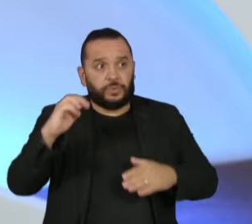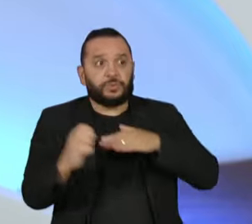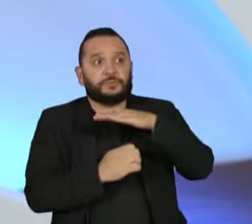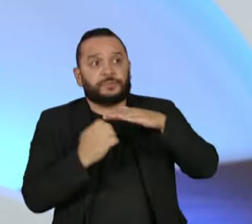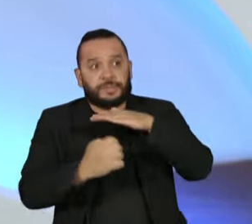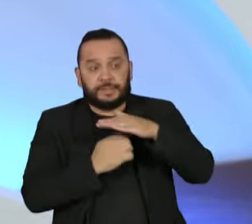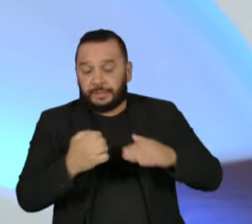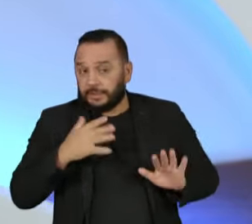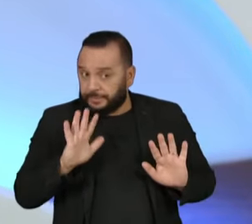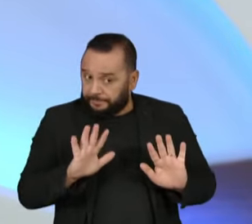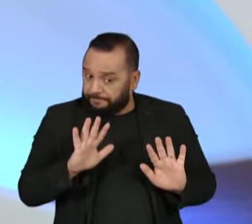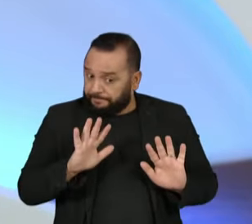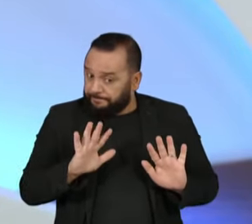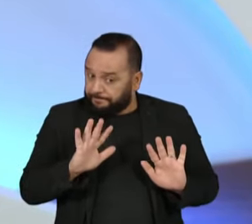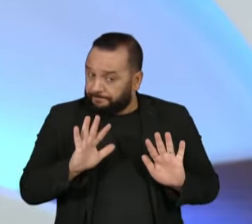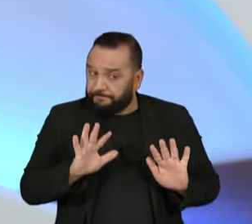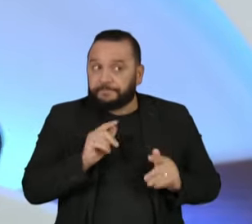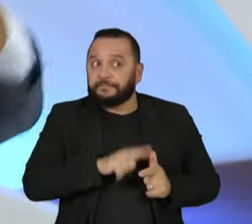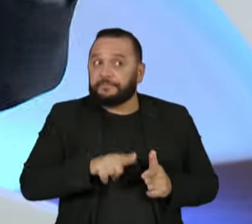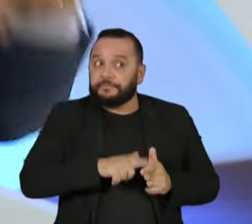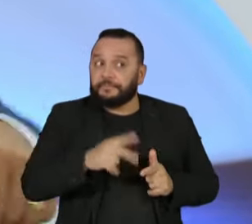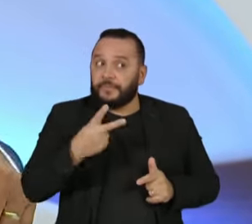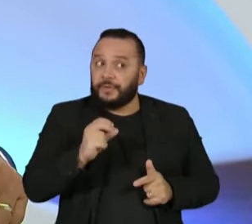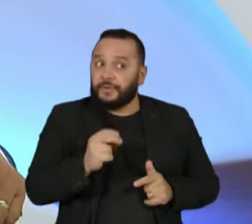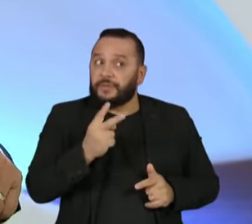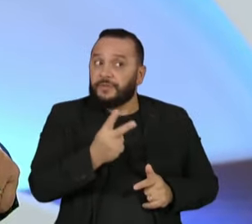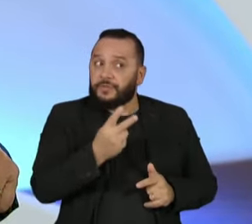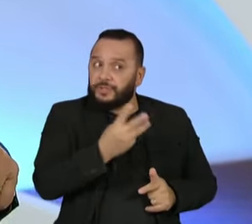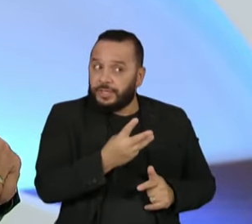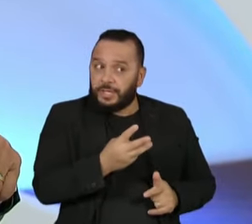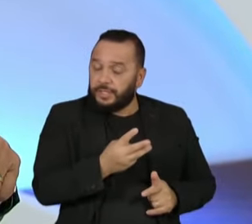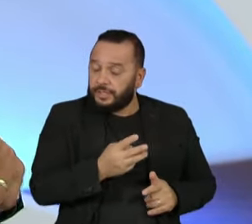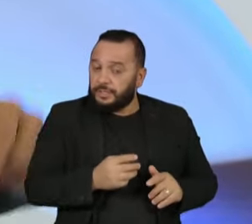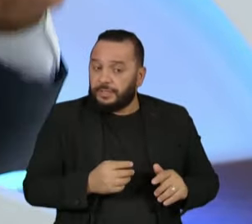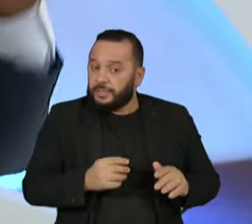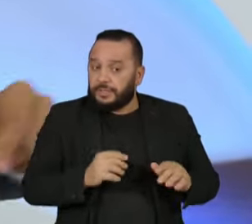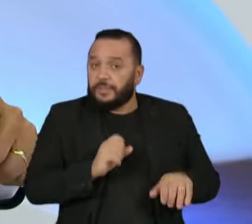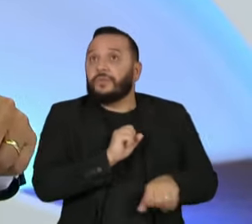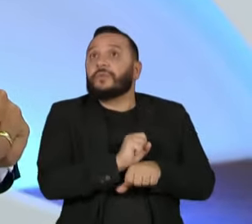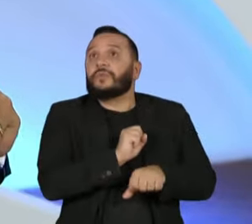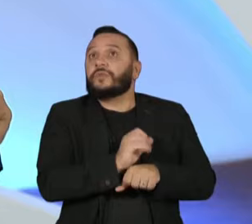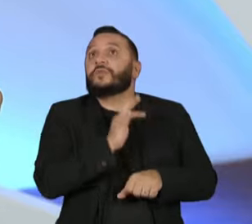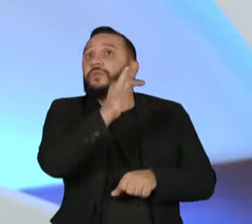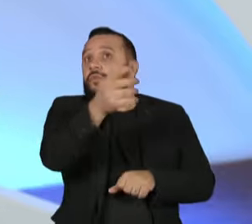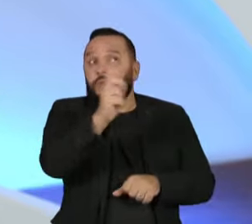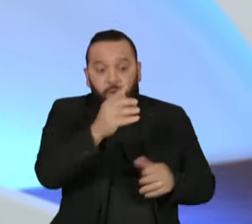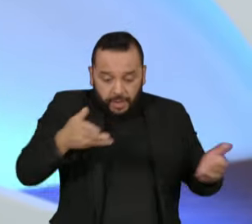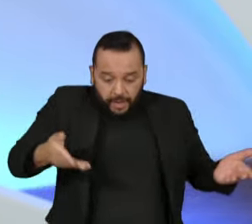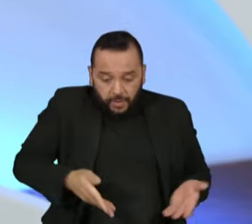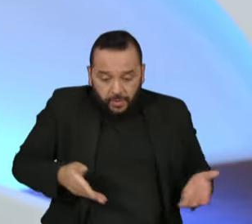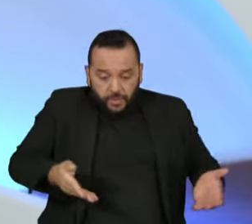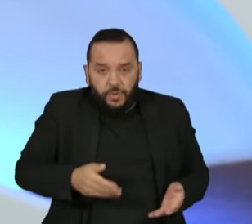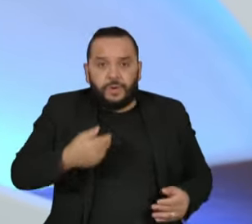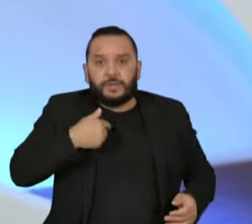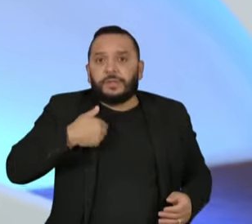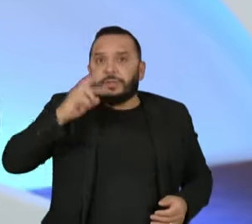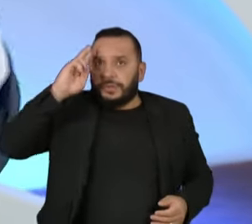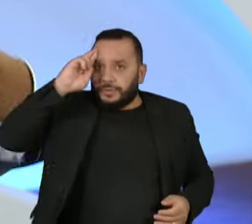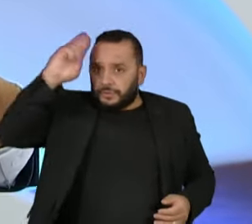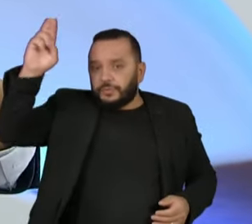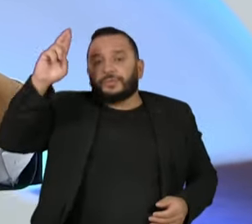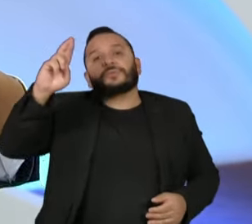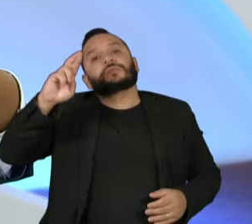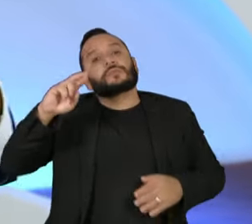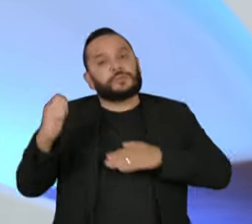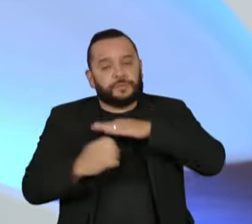o problema de 23 não é 23, ele já é em 22. Quantos empresários que estão nos ouvindo agora, de